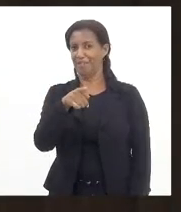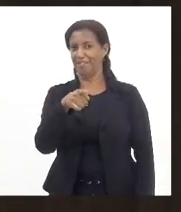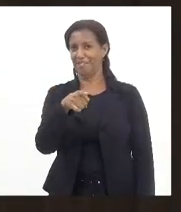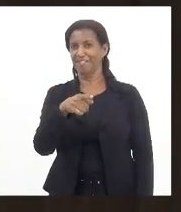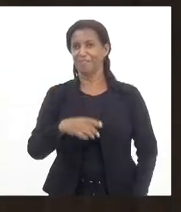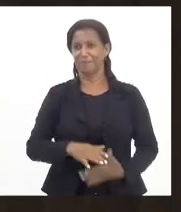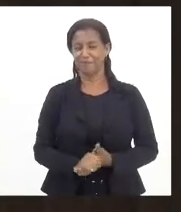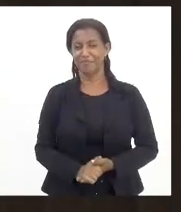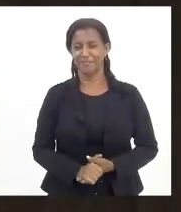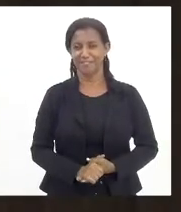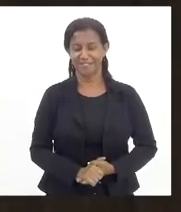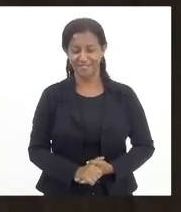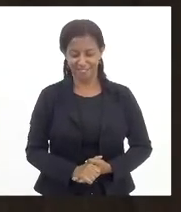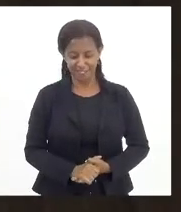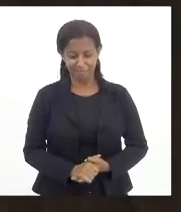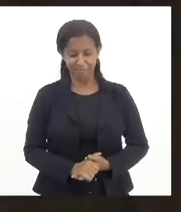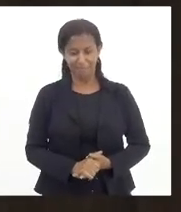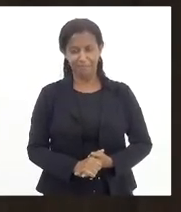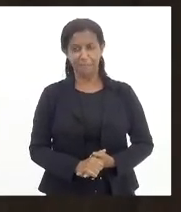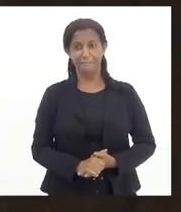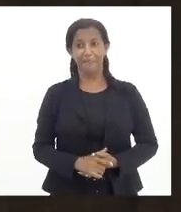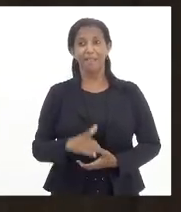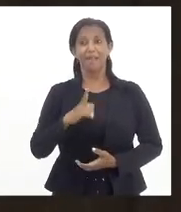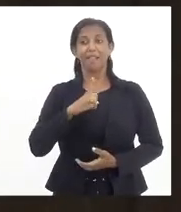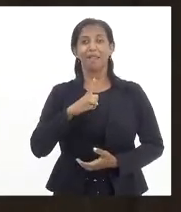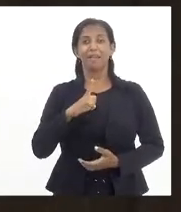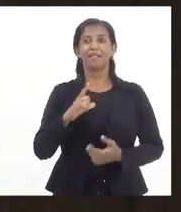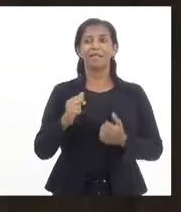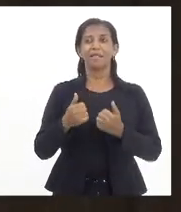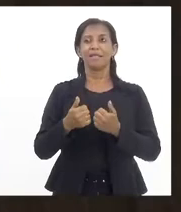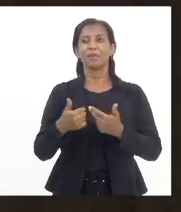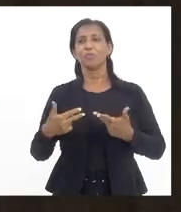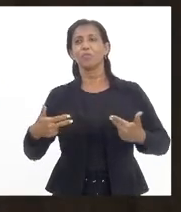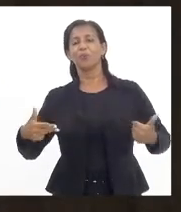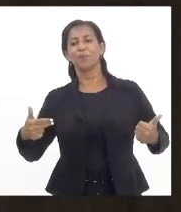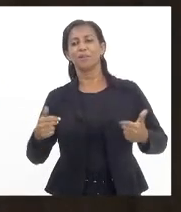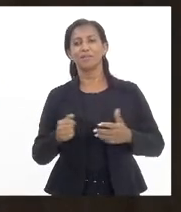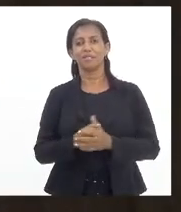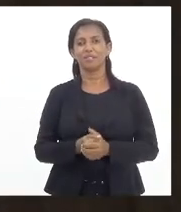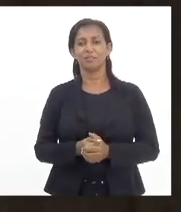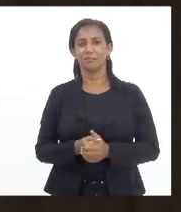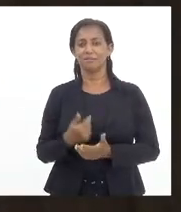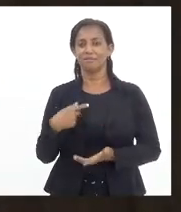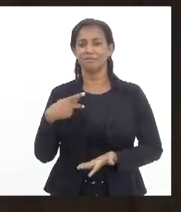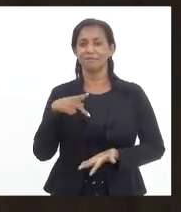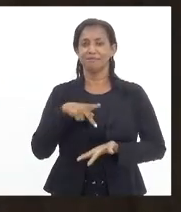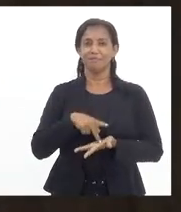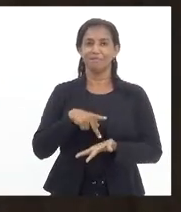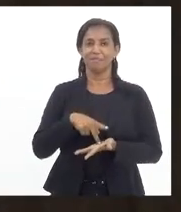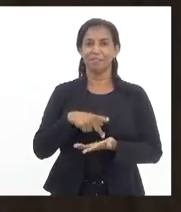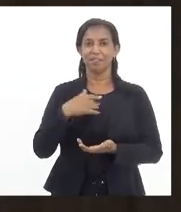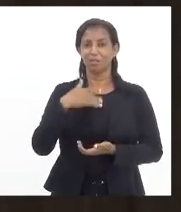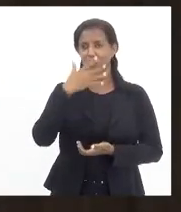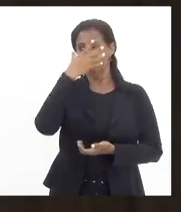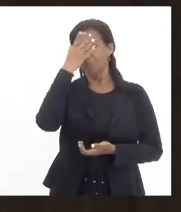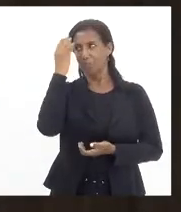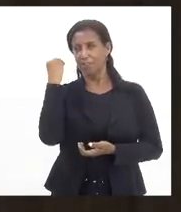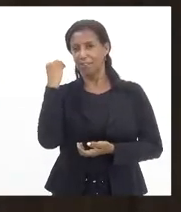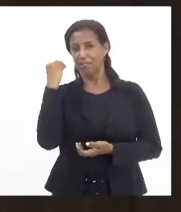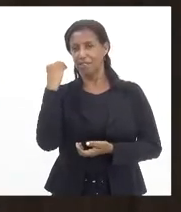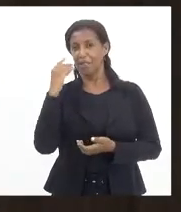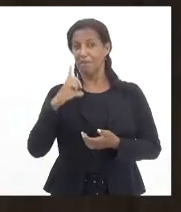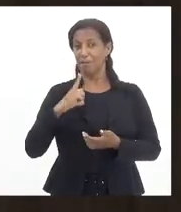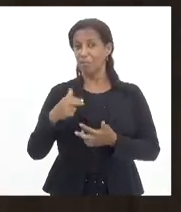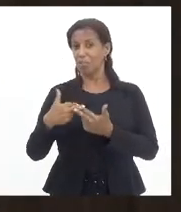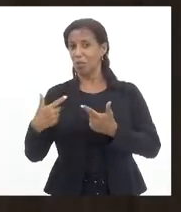Conheço. Mas eu, tem coisas que eu, vou ser sincero, presidente, tem coisas que eu esqueci, mas tem coisas que eu, para não